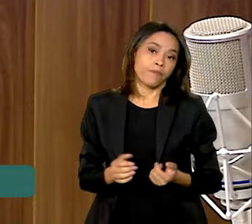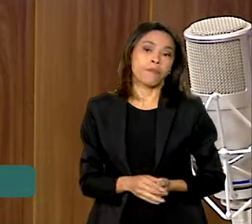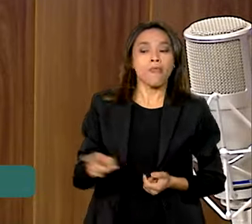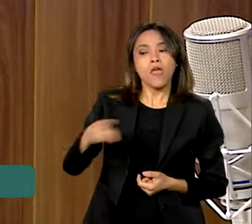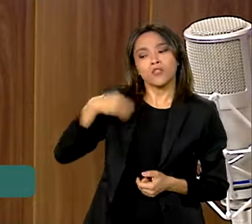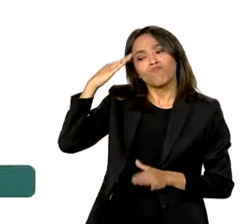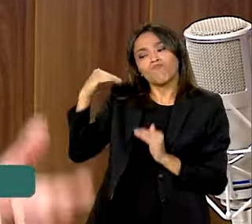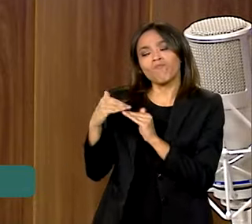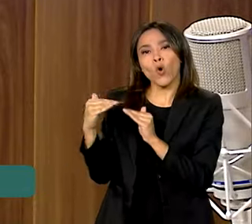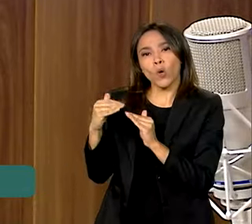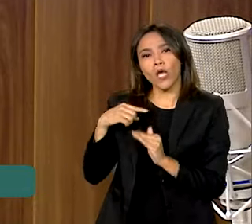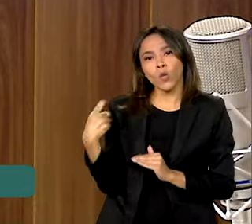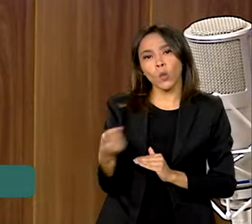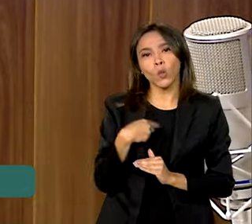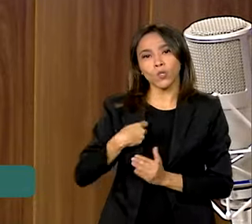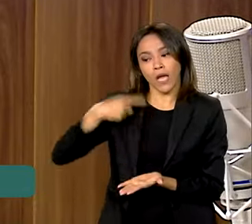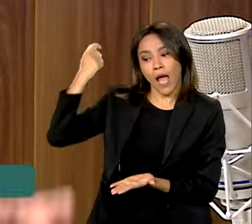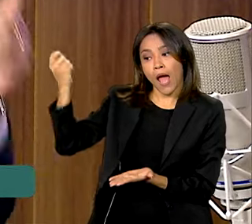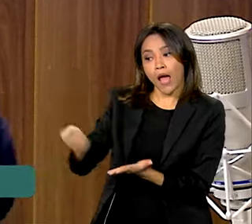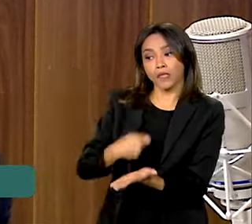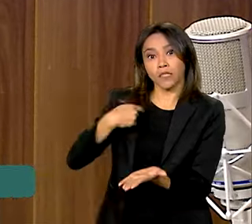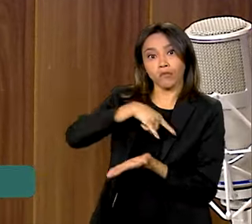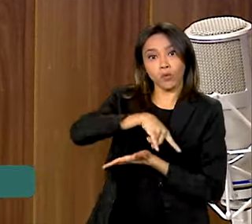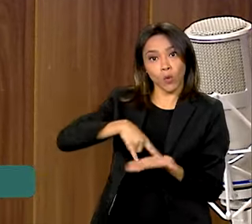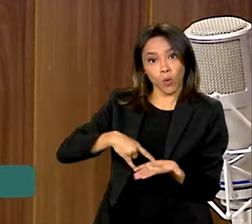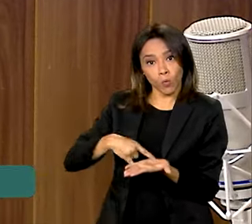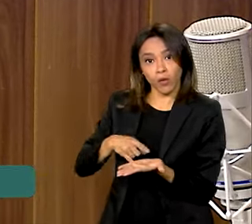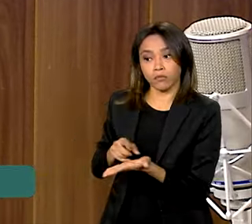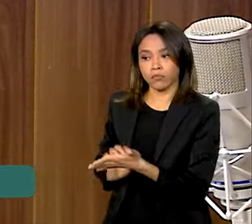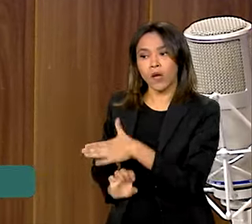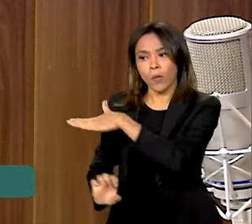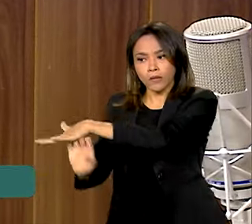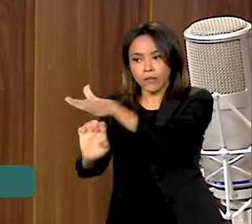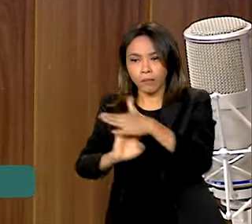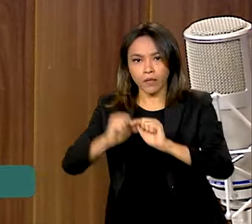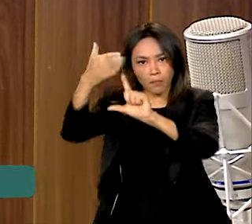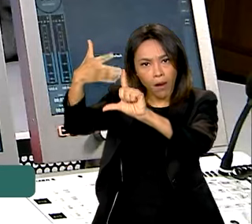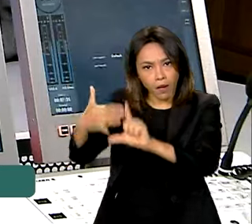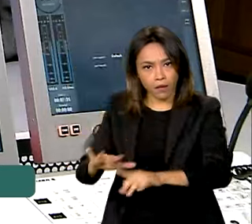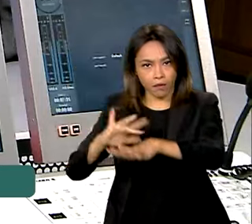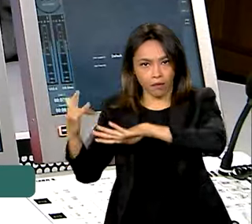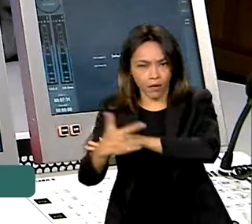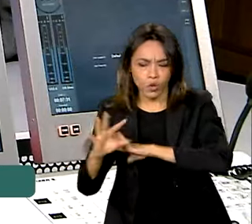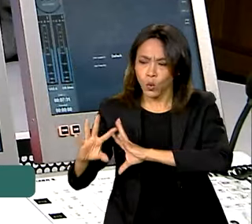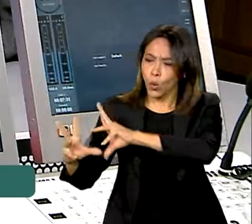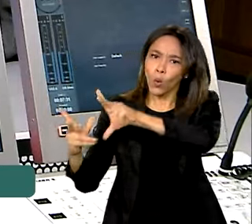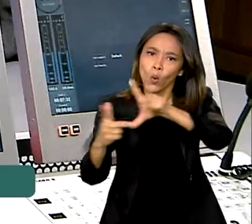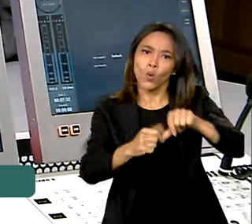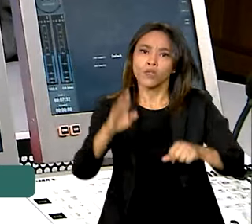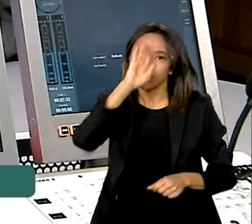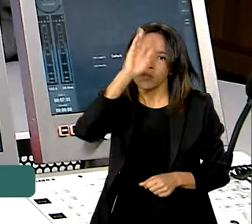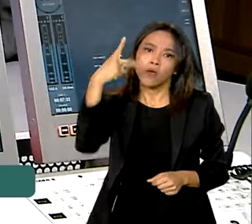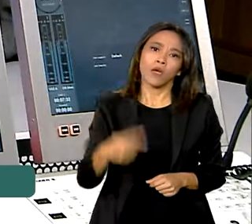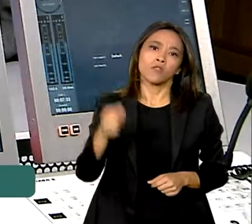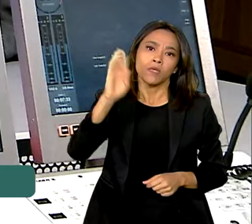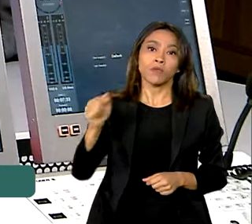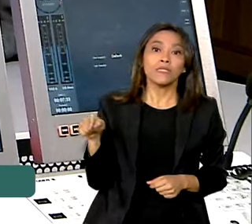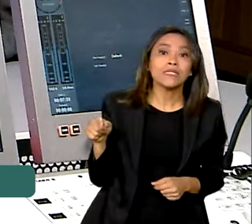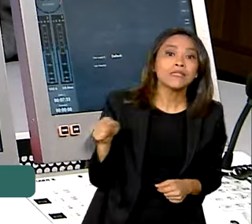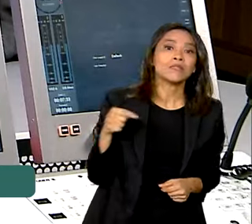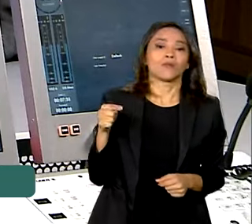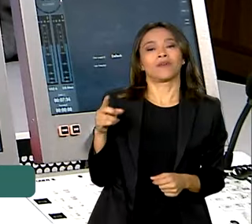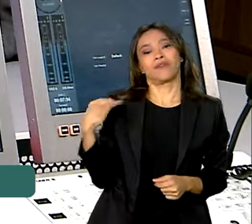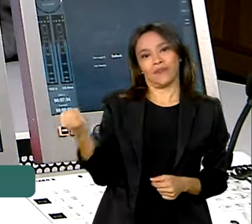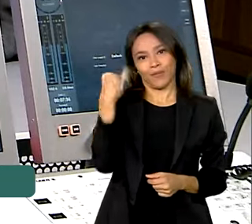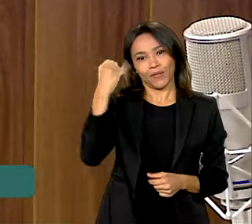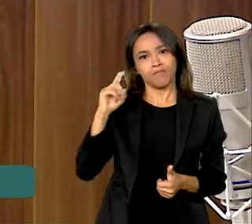concordaram conosco. Assinamos um protocolo com todas as principais plataformas que operam no país, todas as principais plataformas, isso é muito importante.